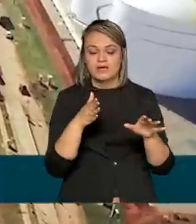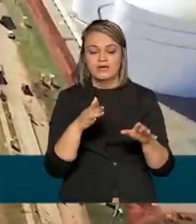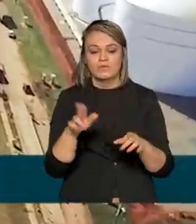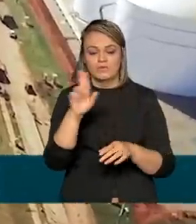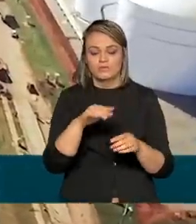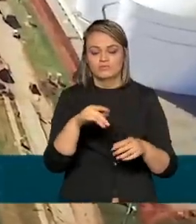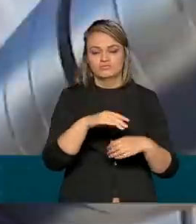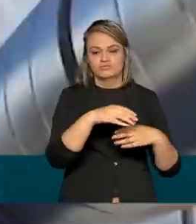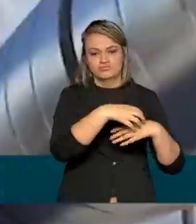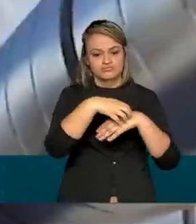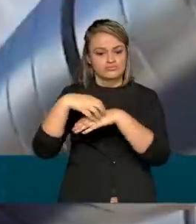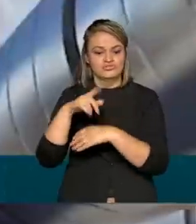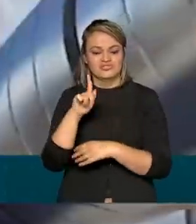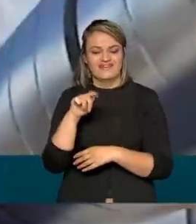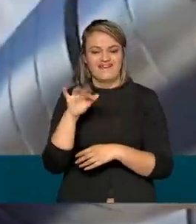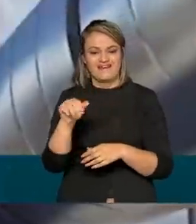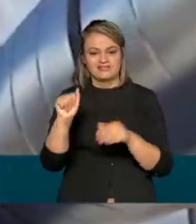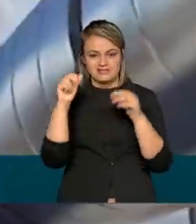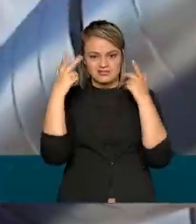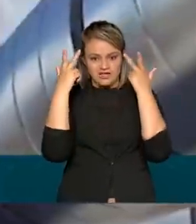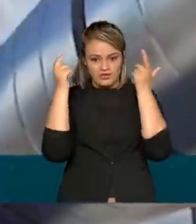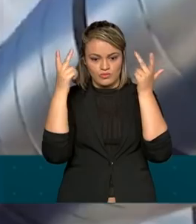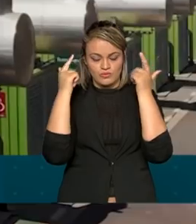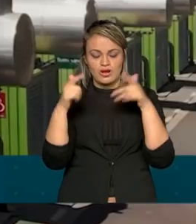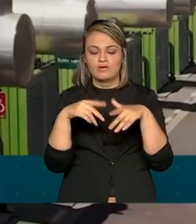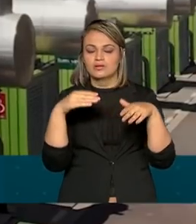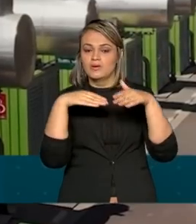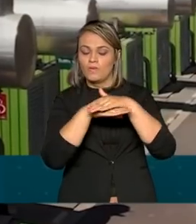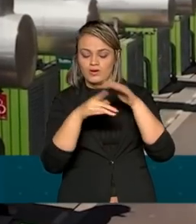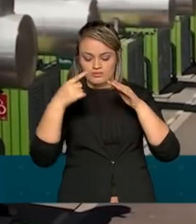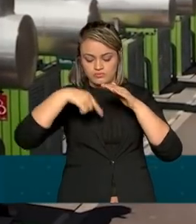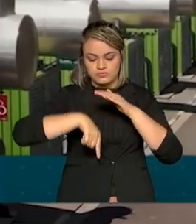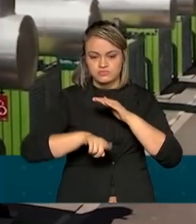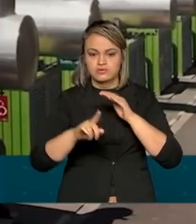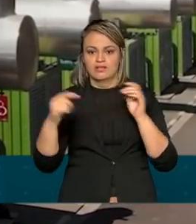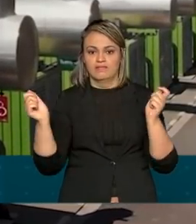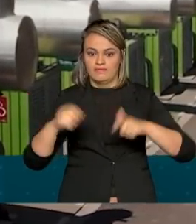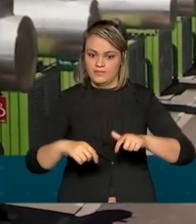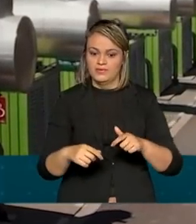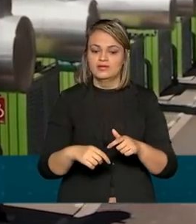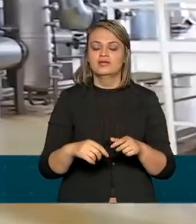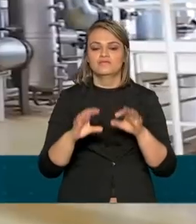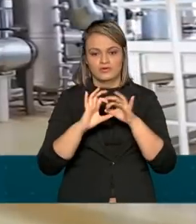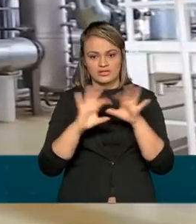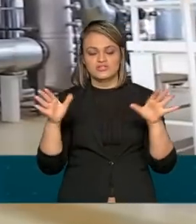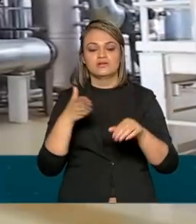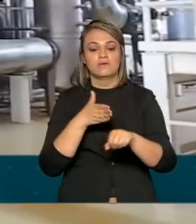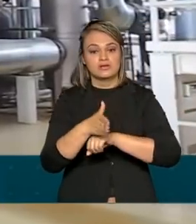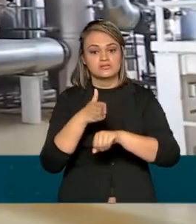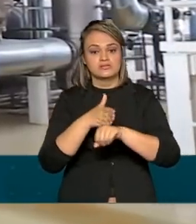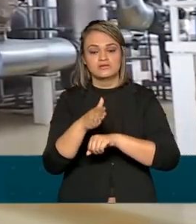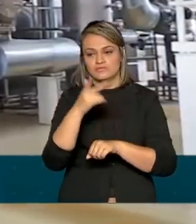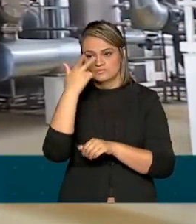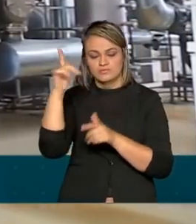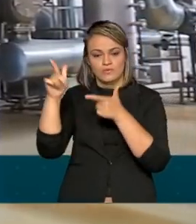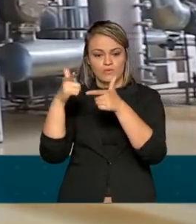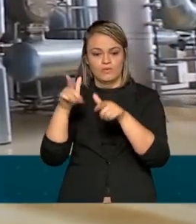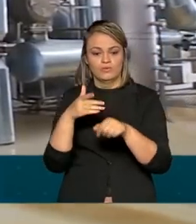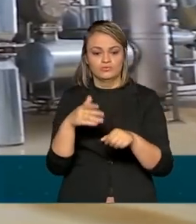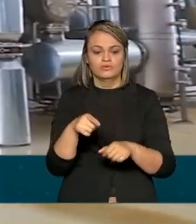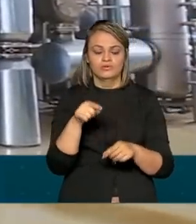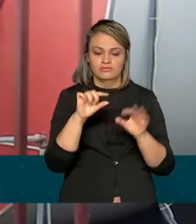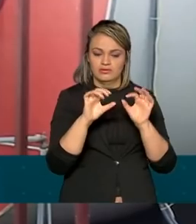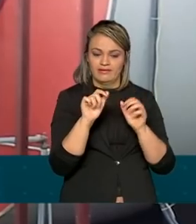transporte de gás natural pelos dutos e para a estocagem subterrânea. E foi permitido o acesso de terceiros aos